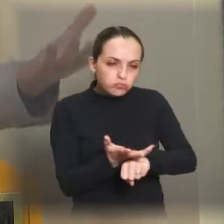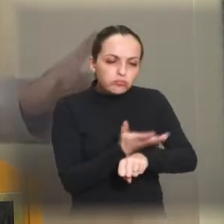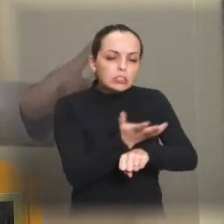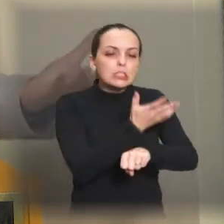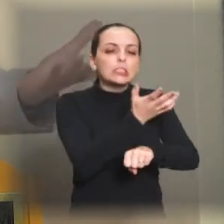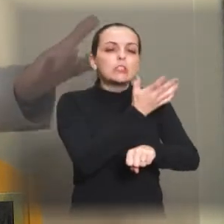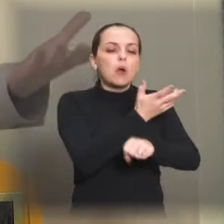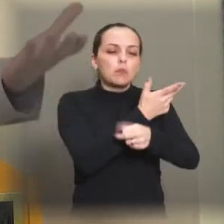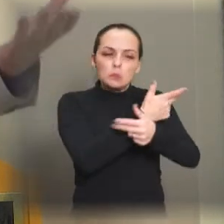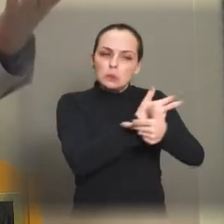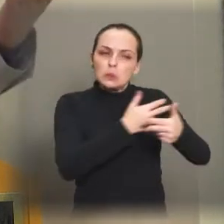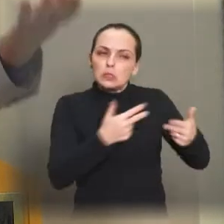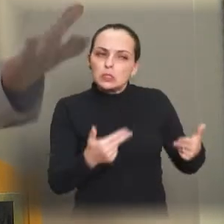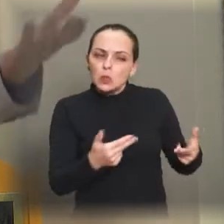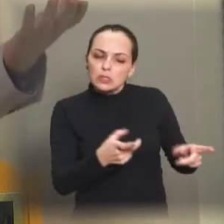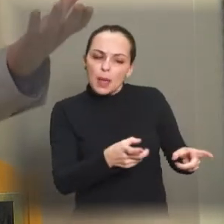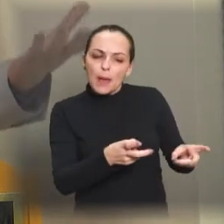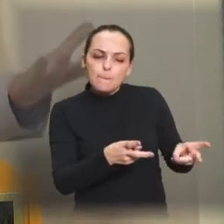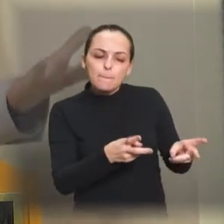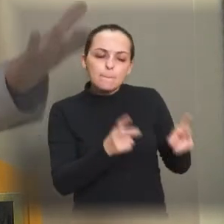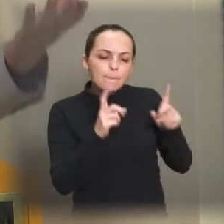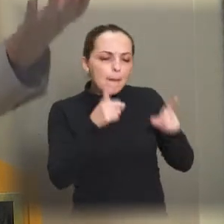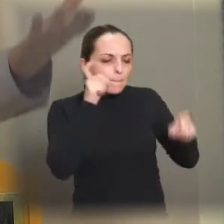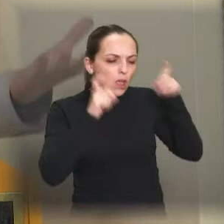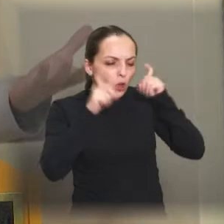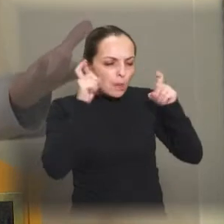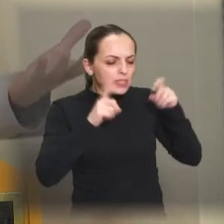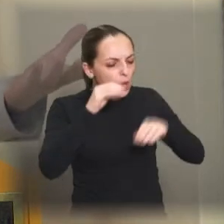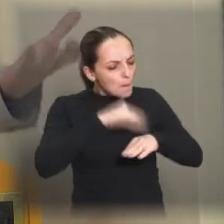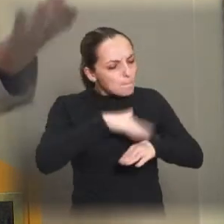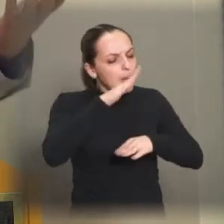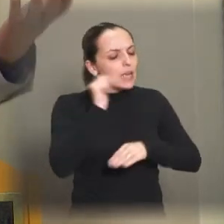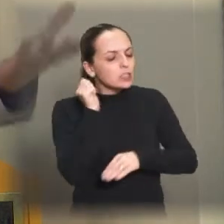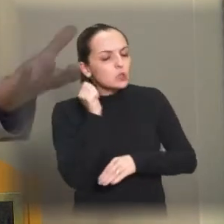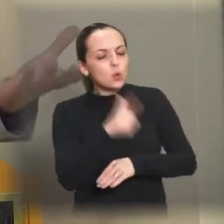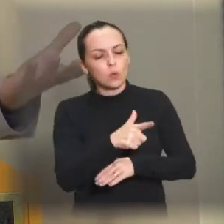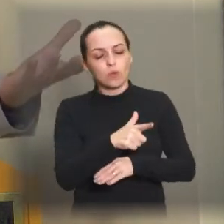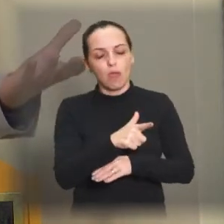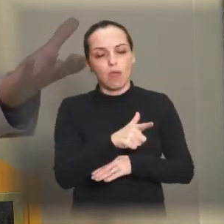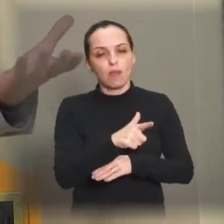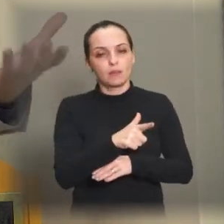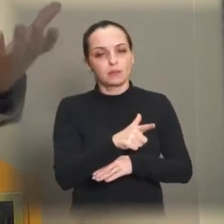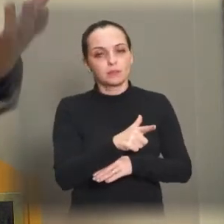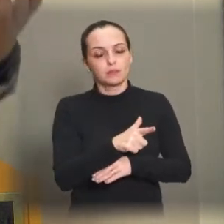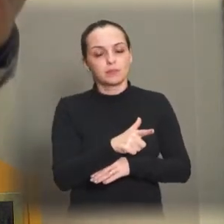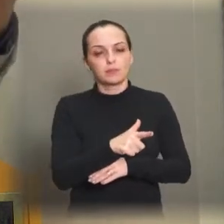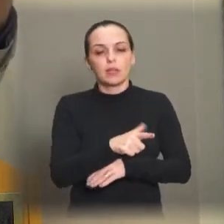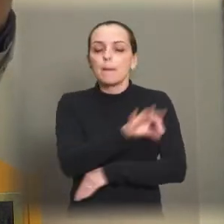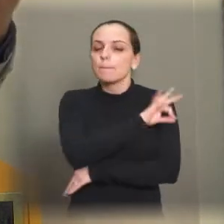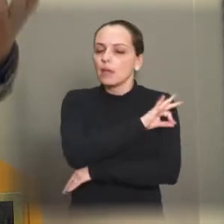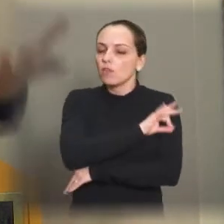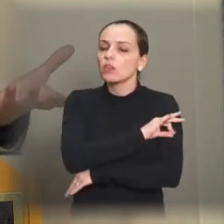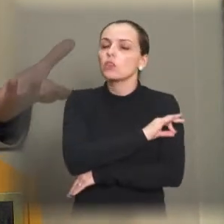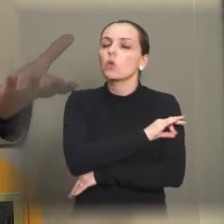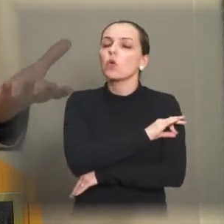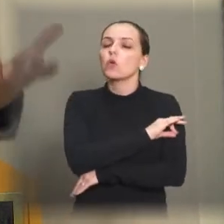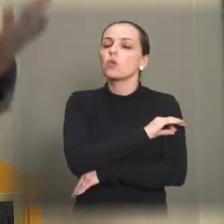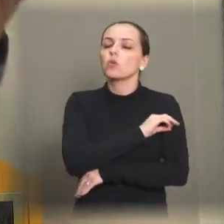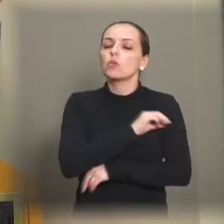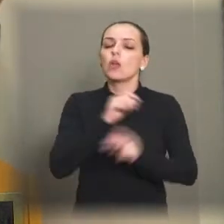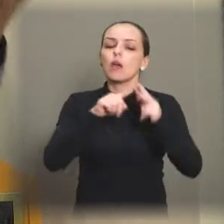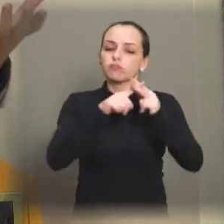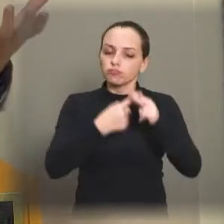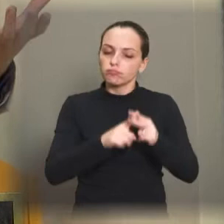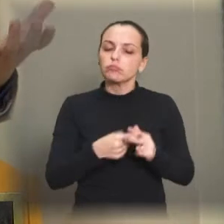não seja legítimo e que não é uma obrigação da prefeitura fazer, porque o cidadão paga o seu imposto